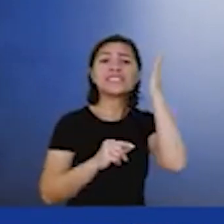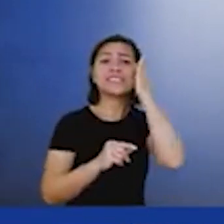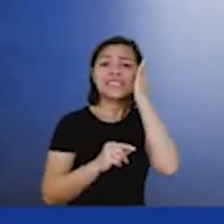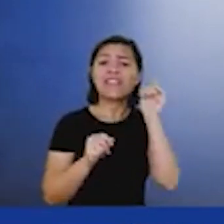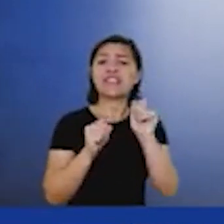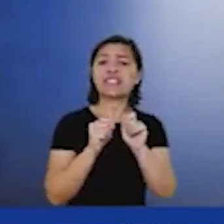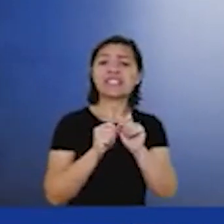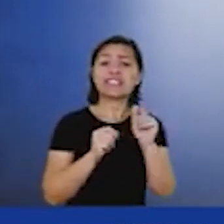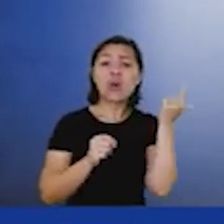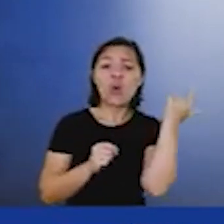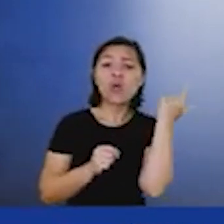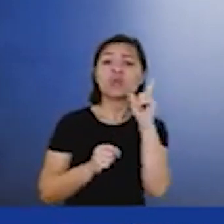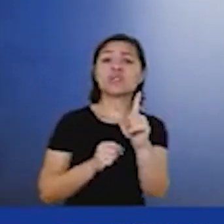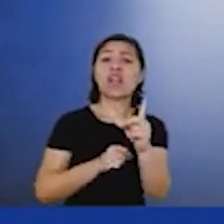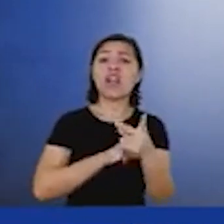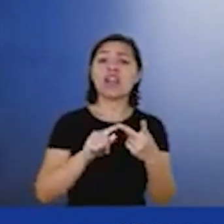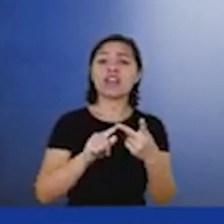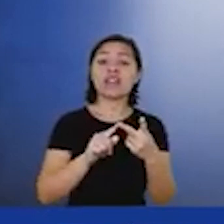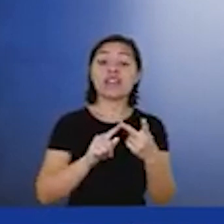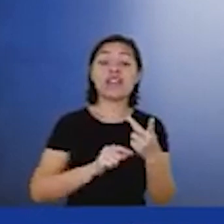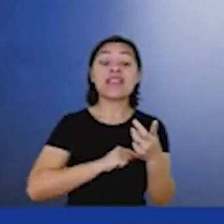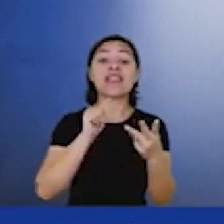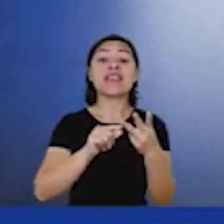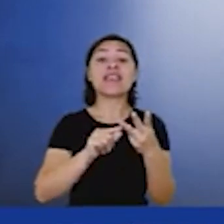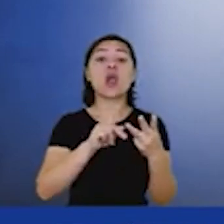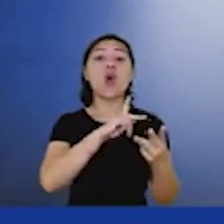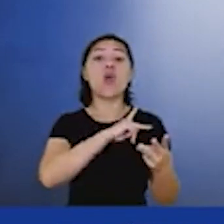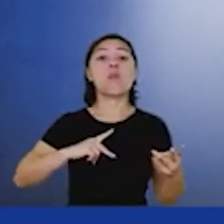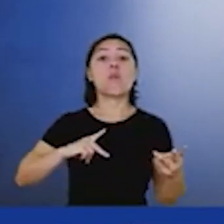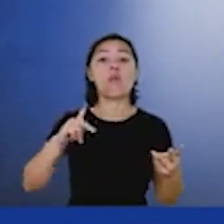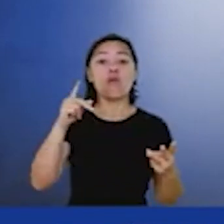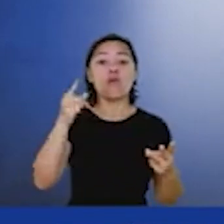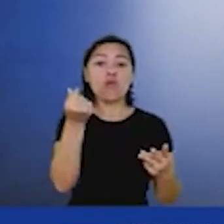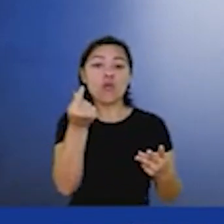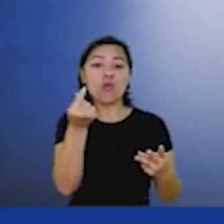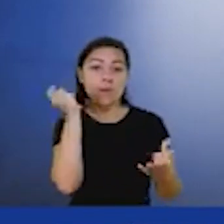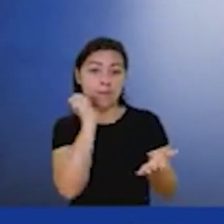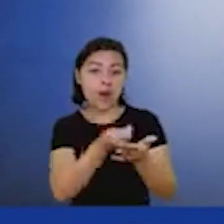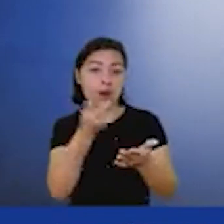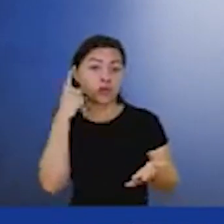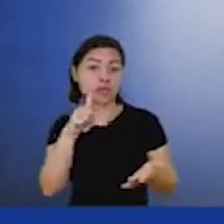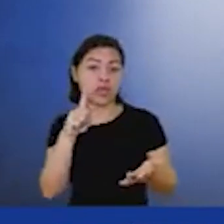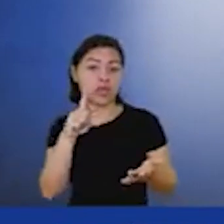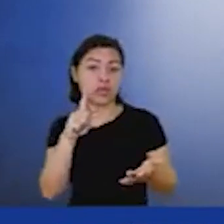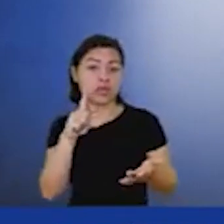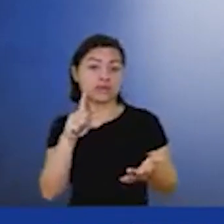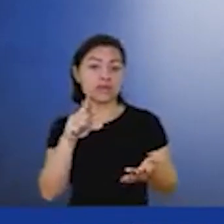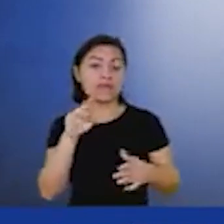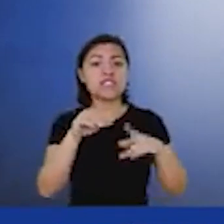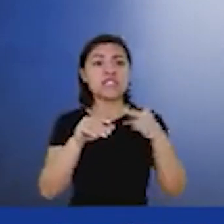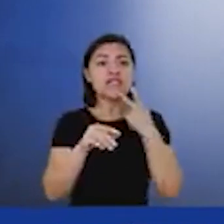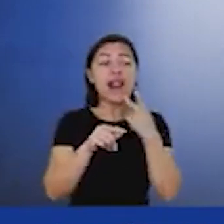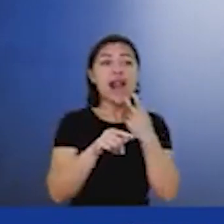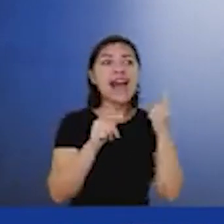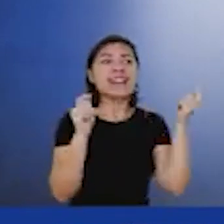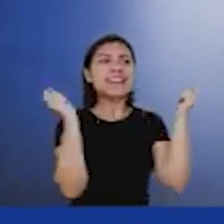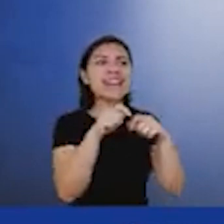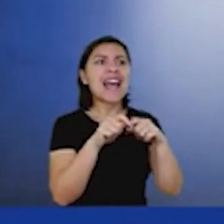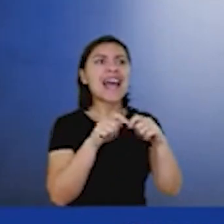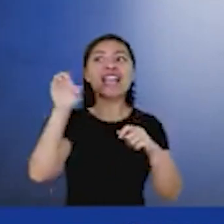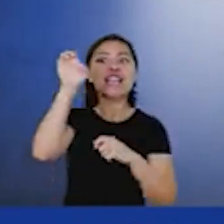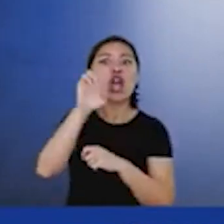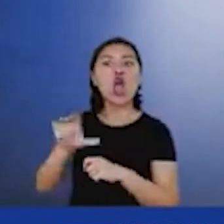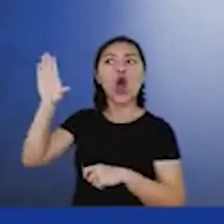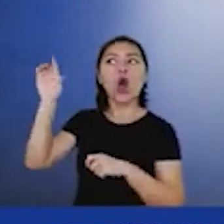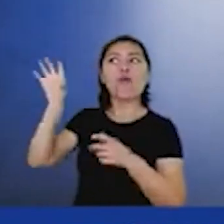consegue fazer e aquilo que cabe no bolso da população então não são não é porque soluções que são boas para o norte da Europa que